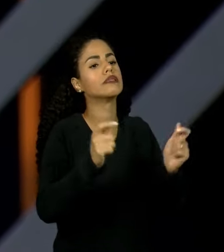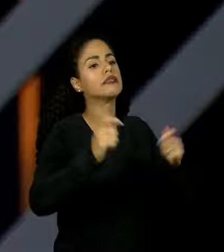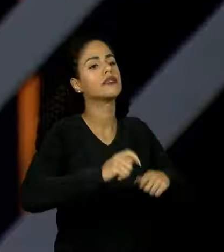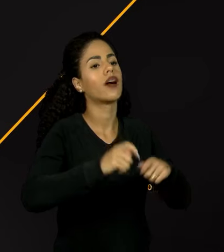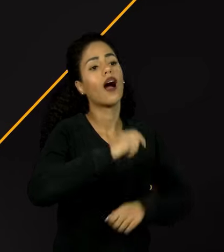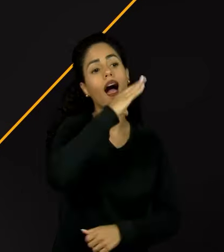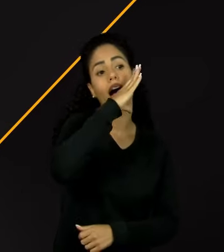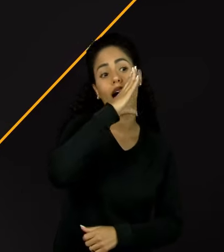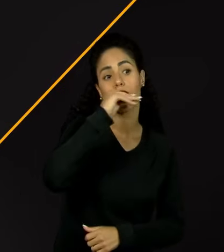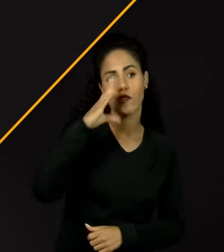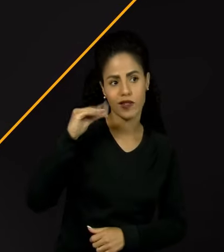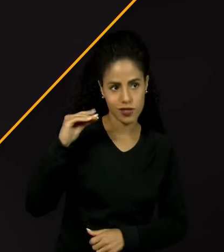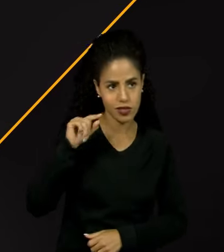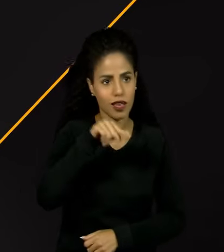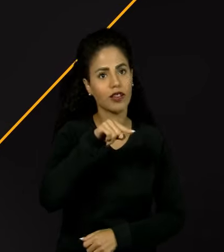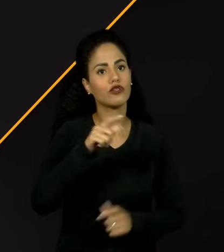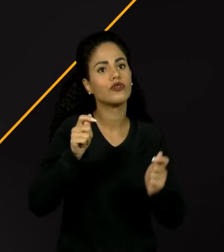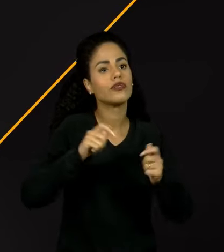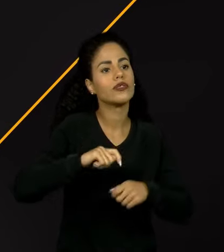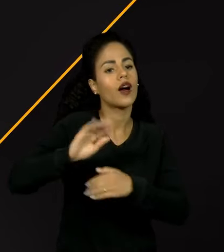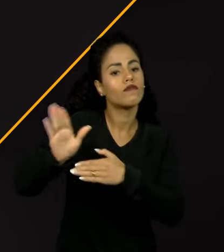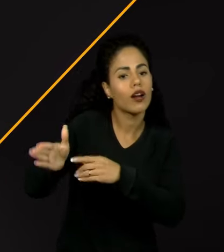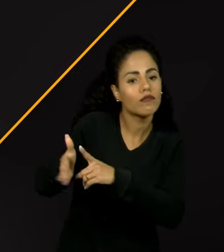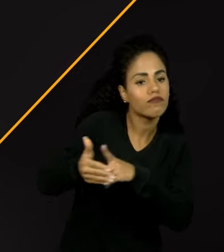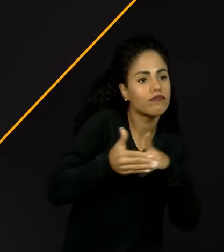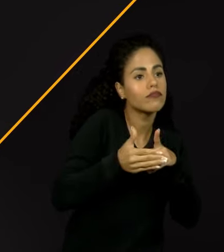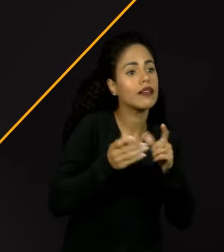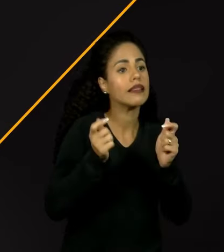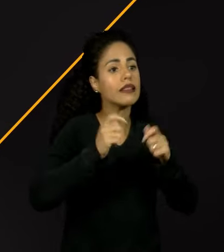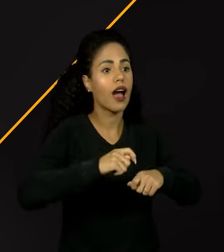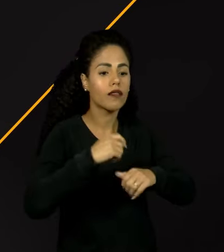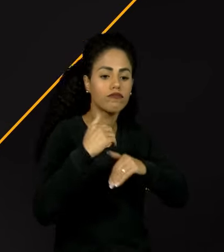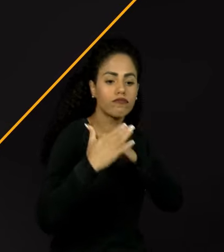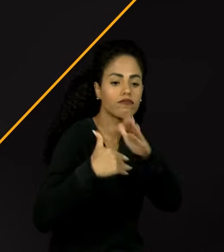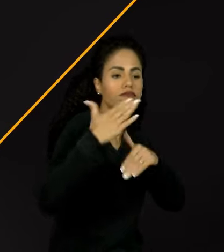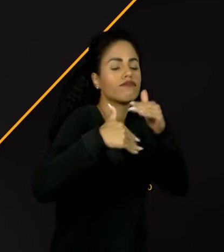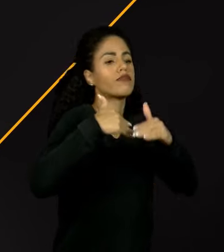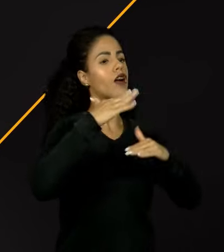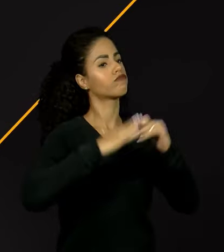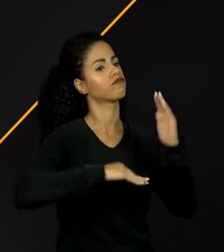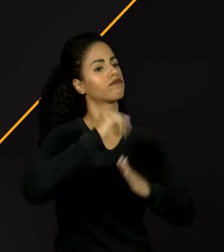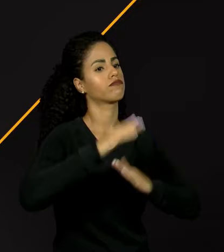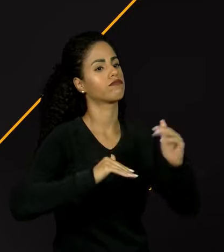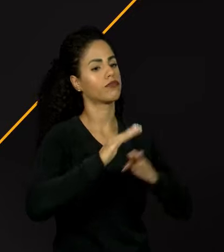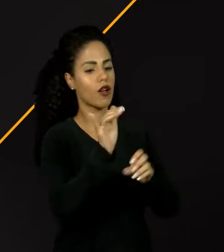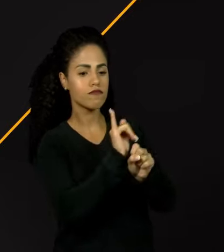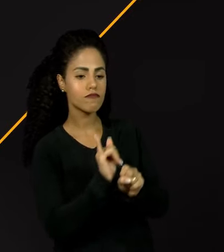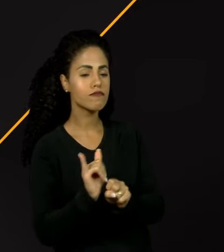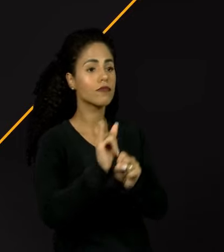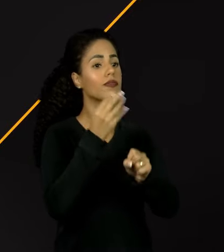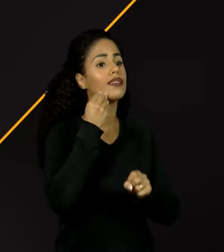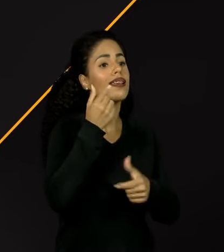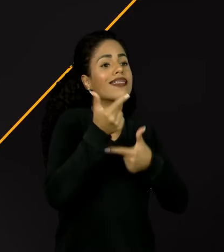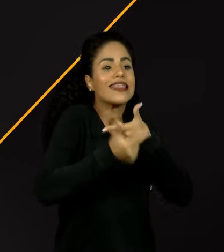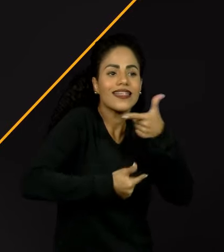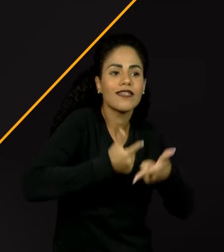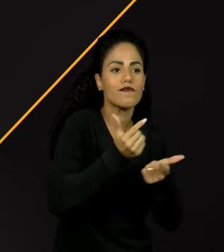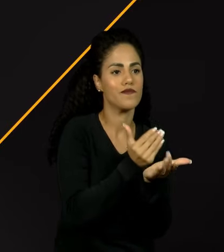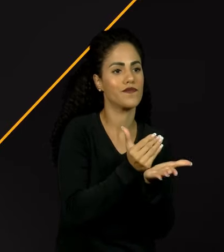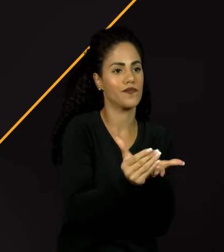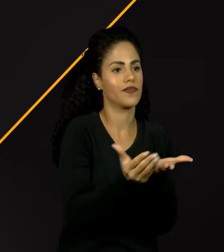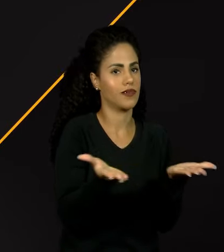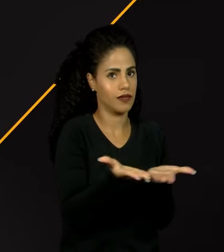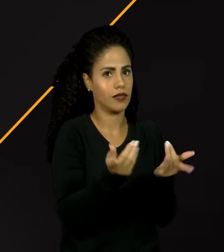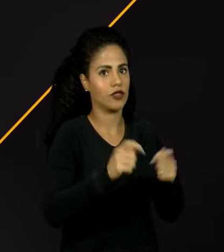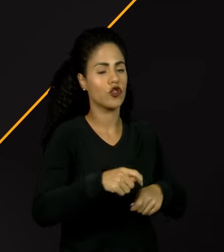adolescentes das casas de acolhimento a possibilidade de desenvolverem suas autonomias e ingressarem no mercado de trabalho